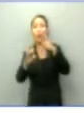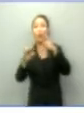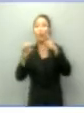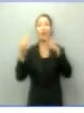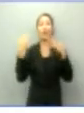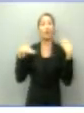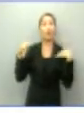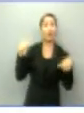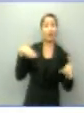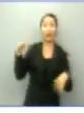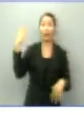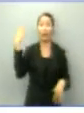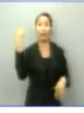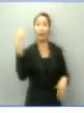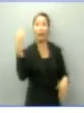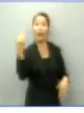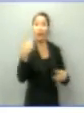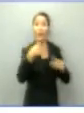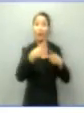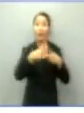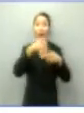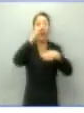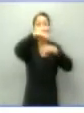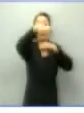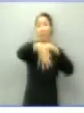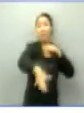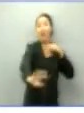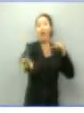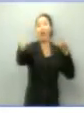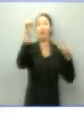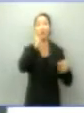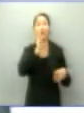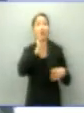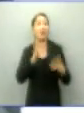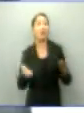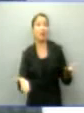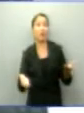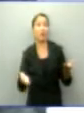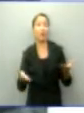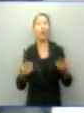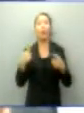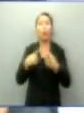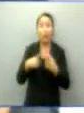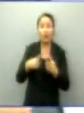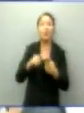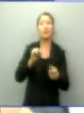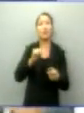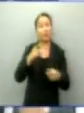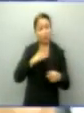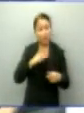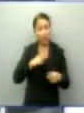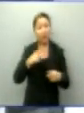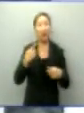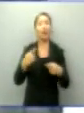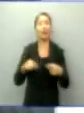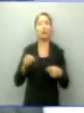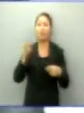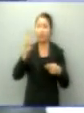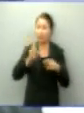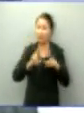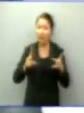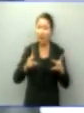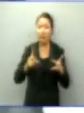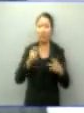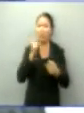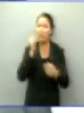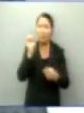serviços, o comércio, especialmente o pequeno comércio nas cidades, que precisa respirar por meio de uma política tributária inteligente, que dê a